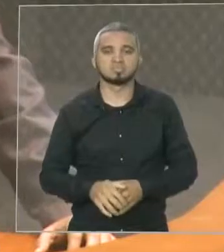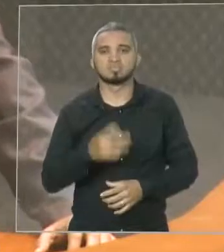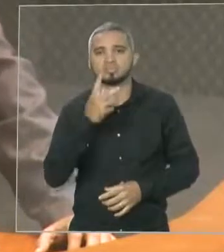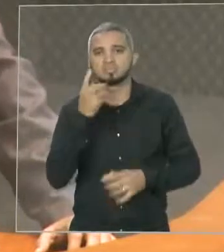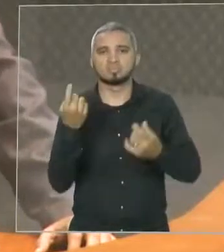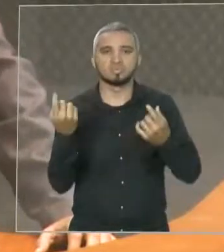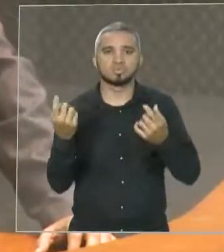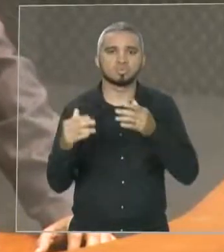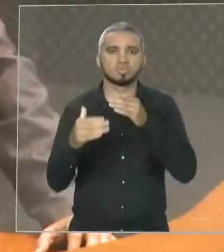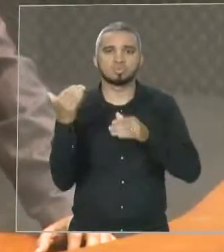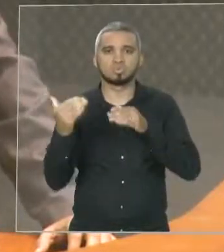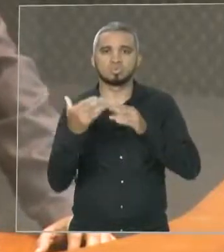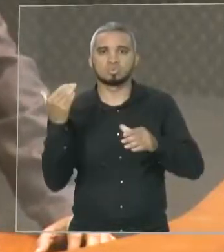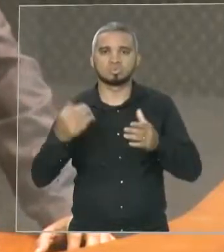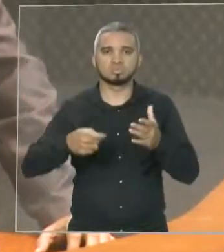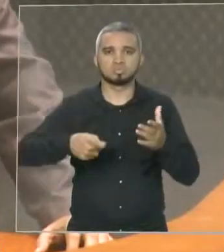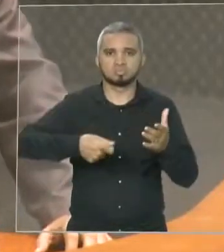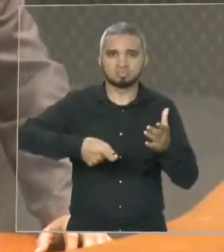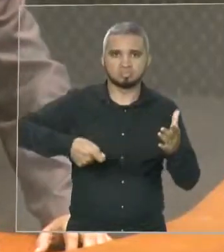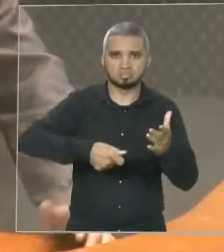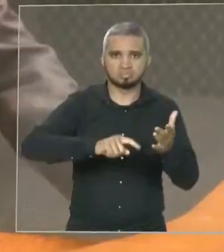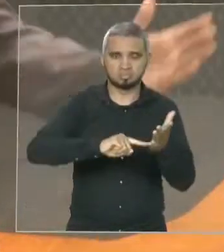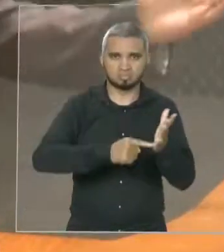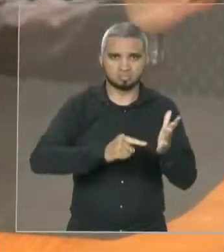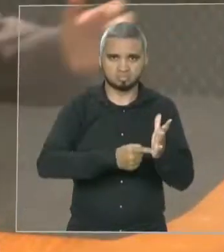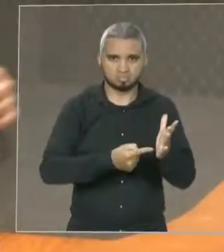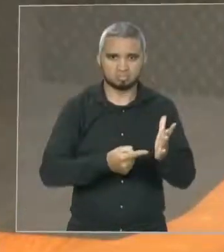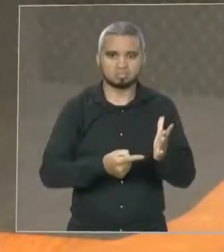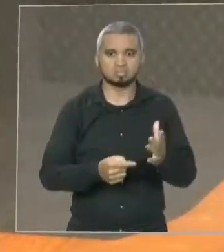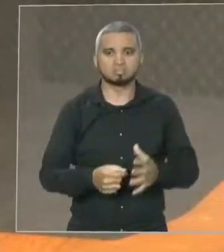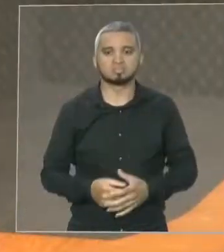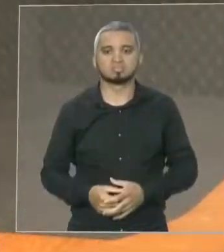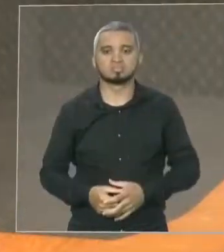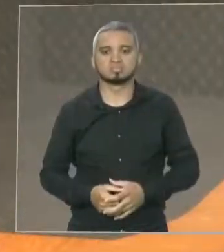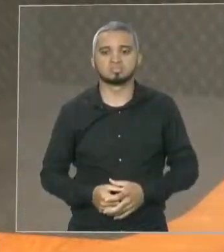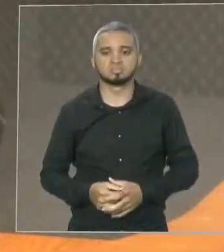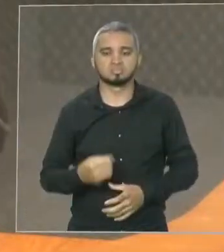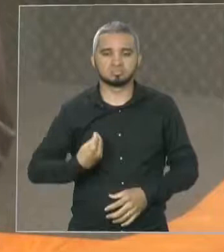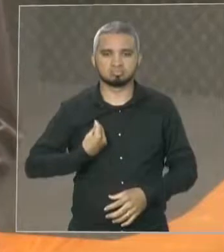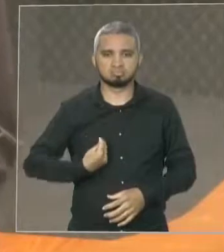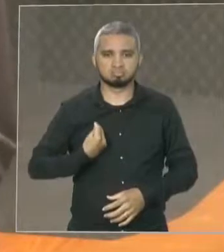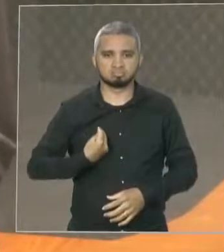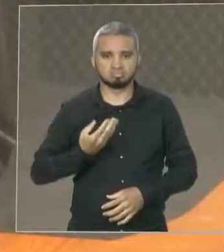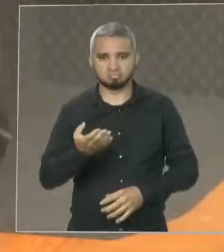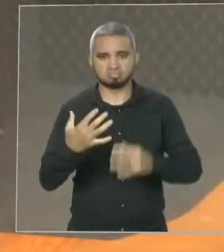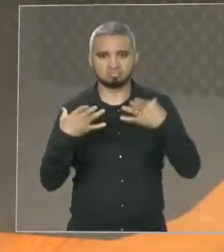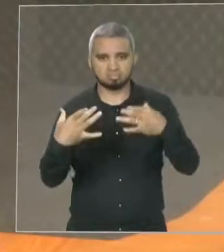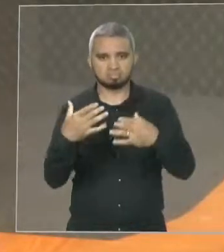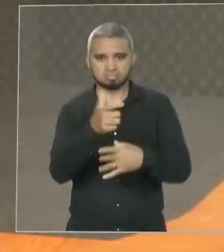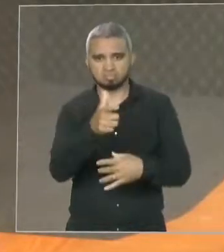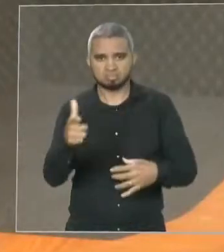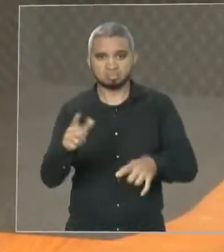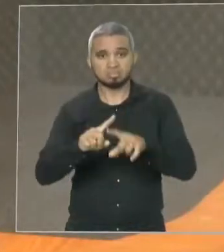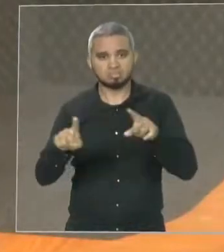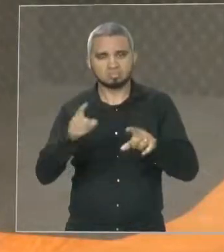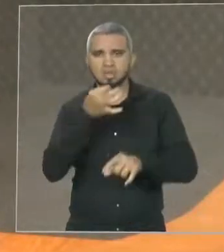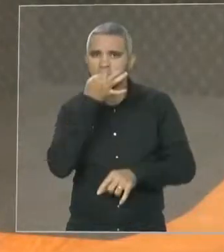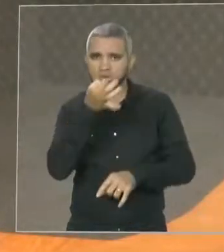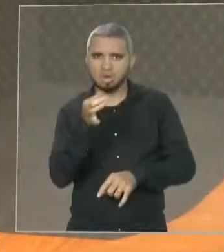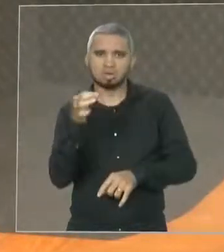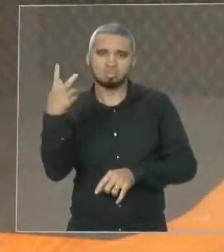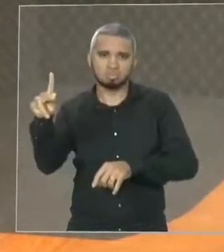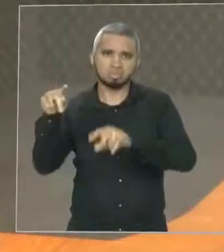quero dialogar com o deputado César Pires, que não está no plenário nesse momento, mas deve estar nos acompanhando no seu gabinete, que ninguém